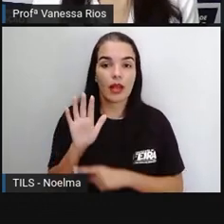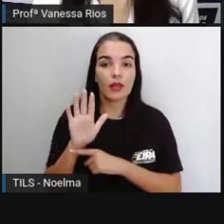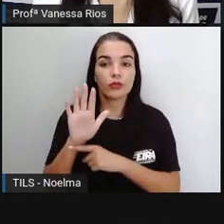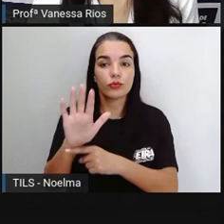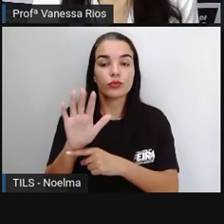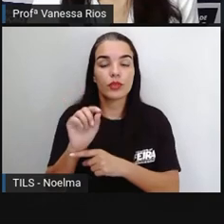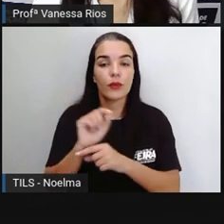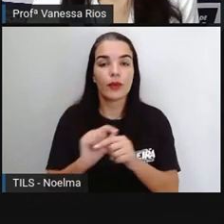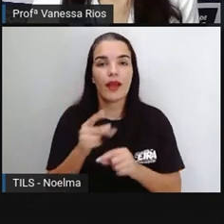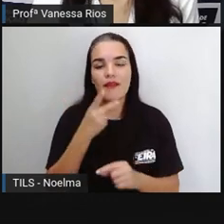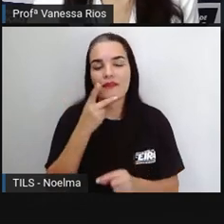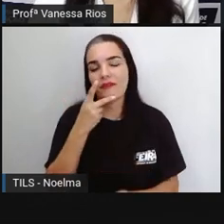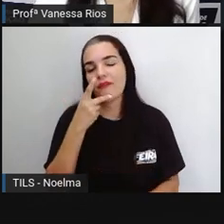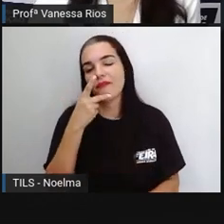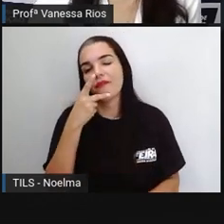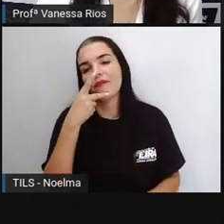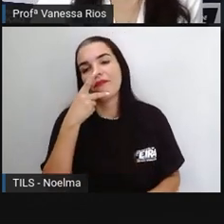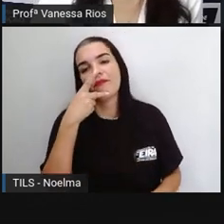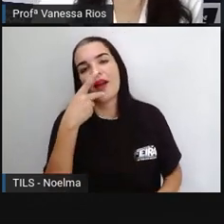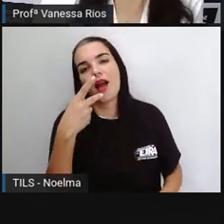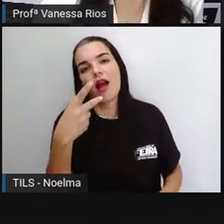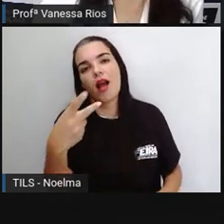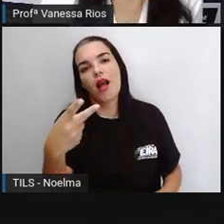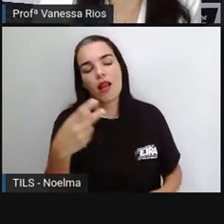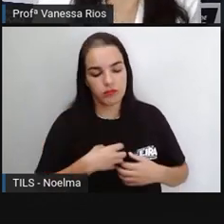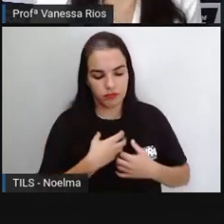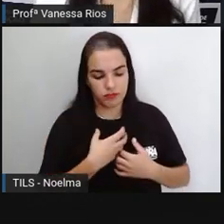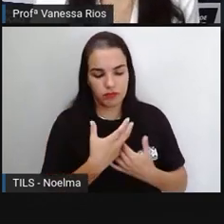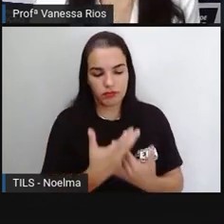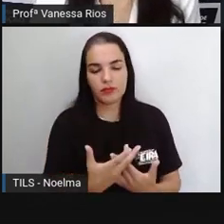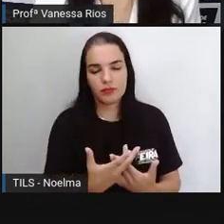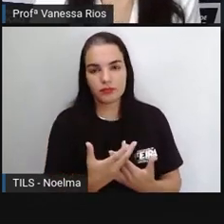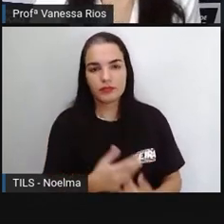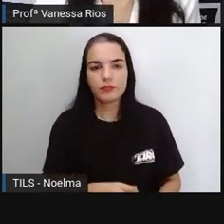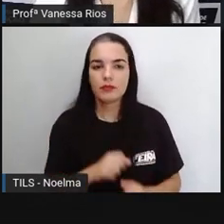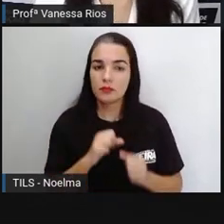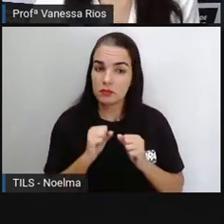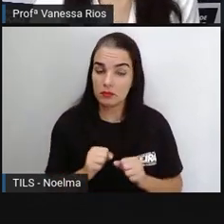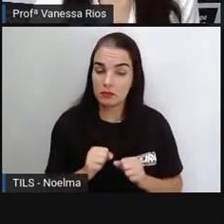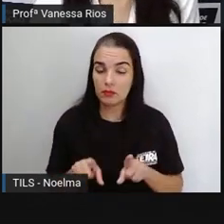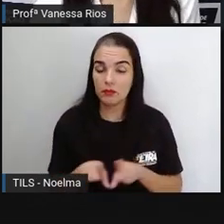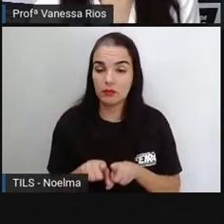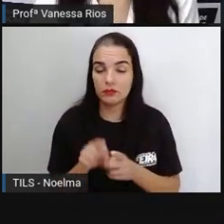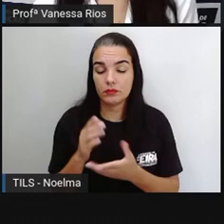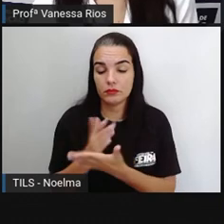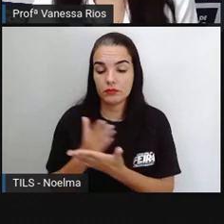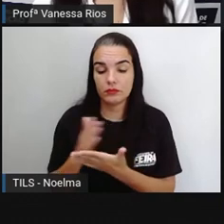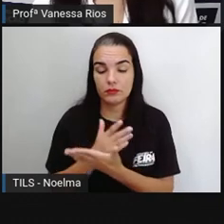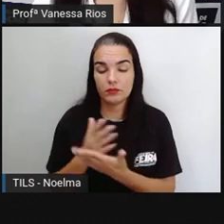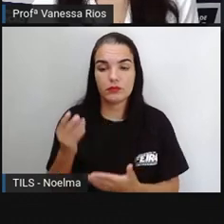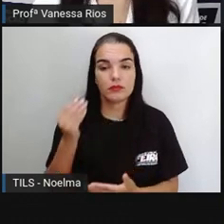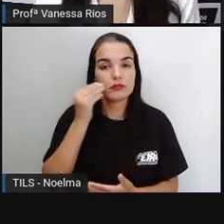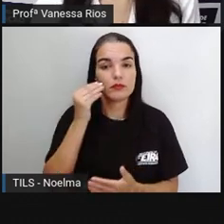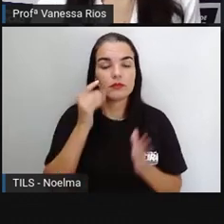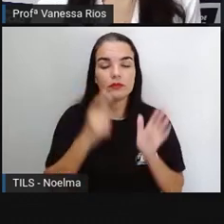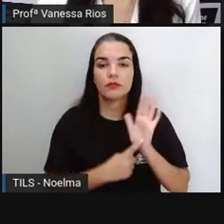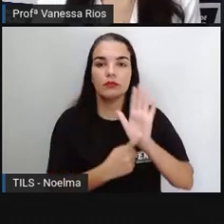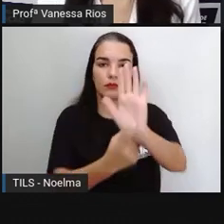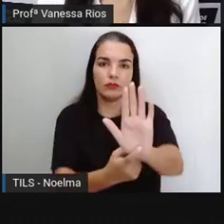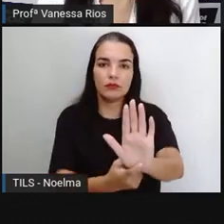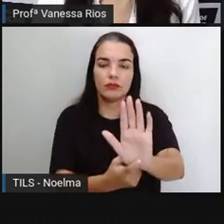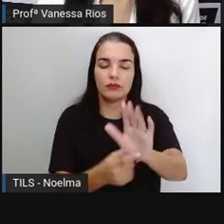para dar uma determinada ênfase a uma informação então também serve aí para separar e para dar destaque a